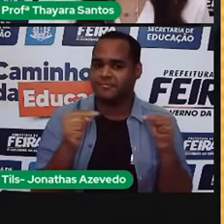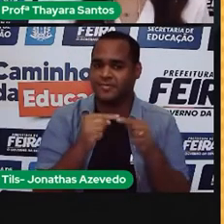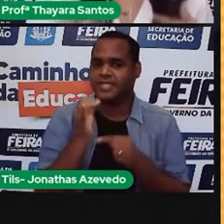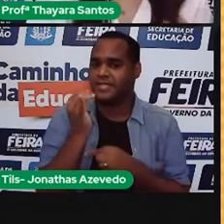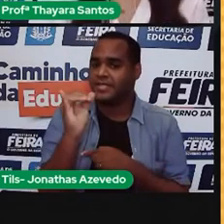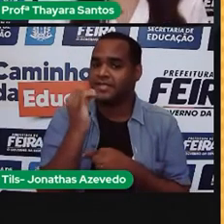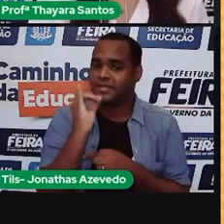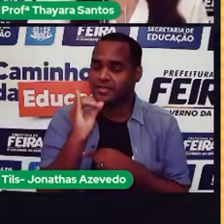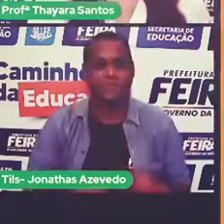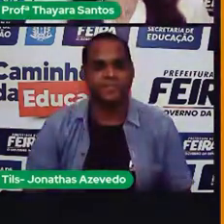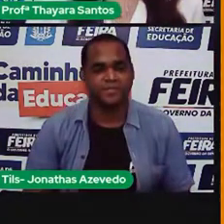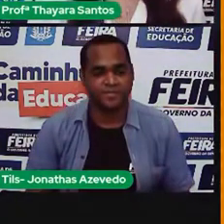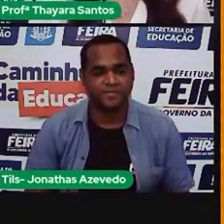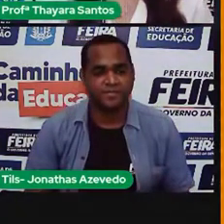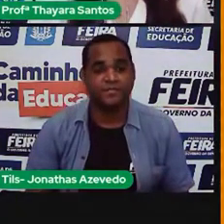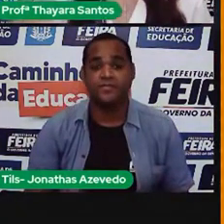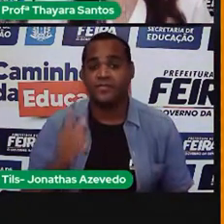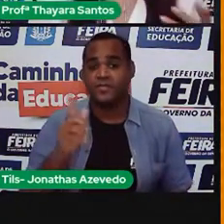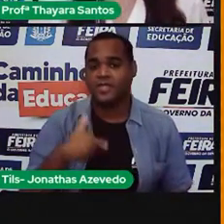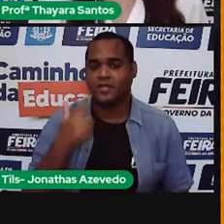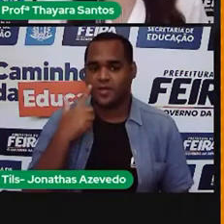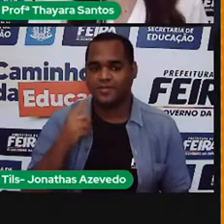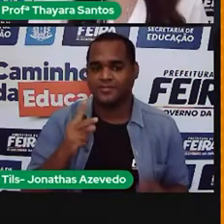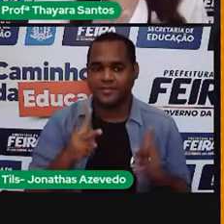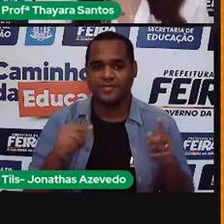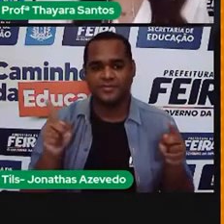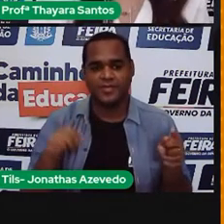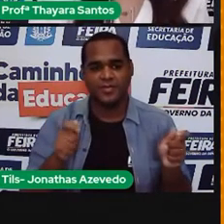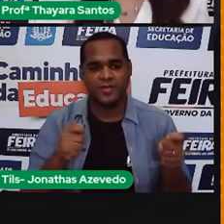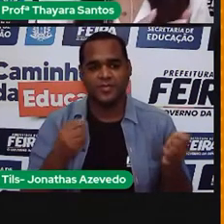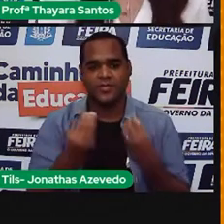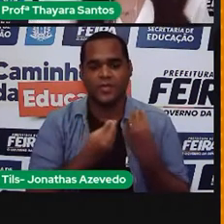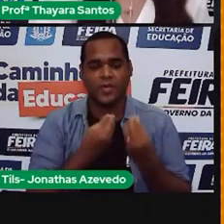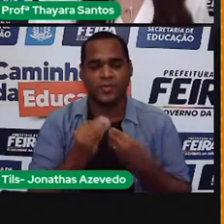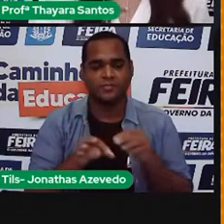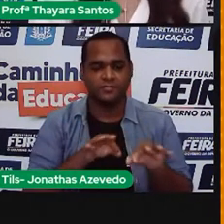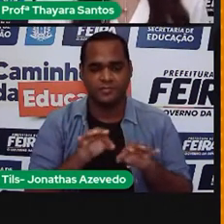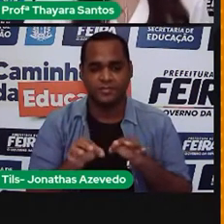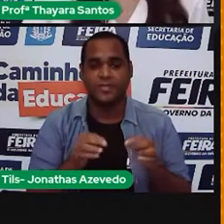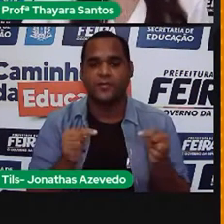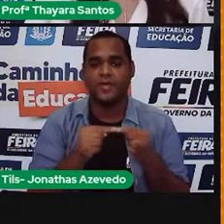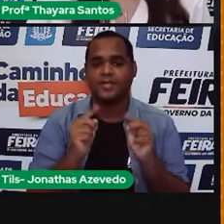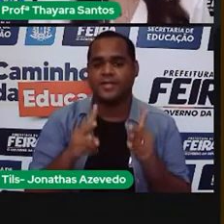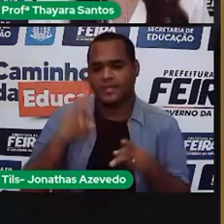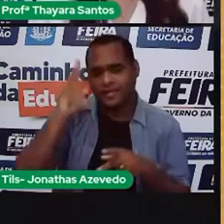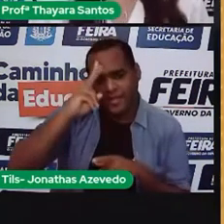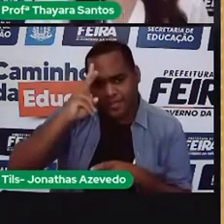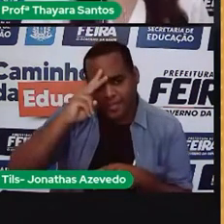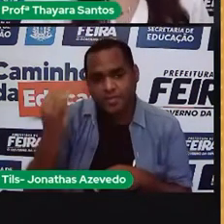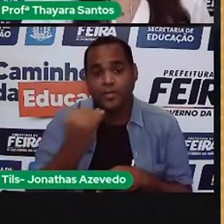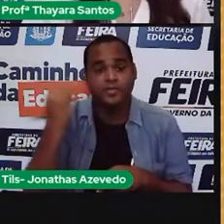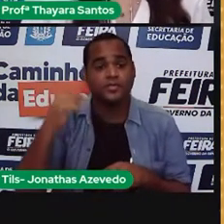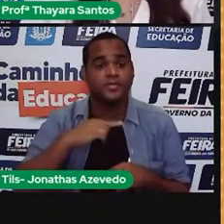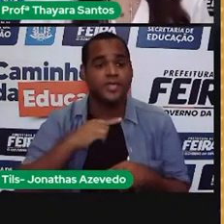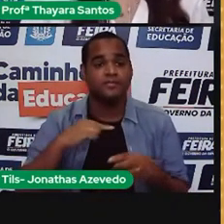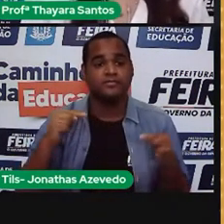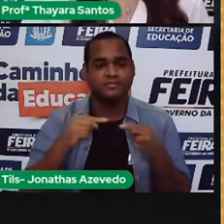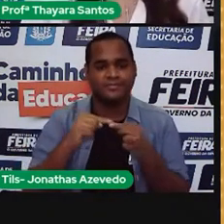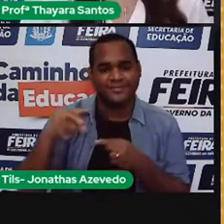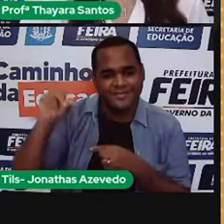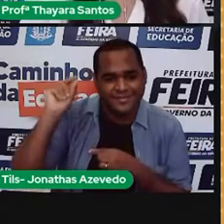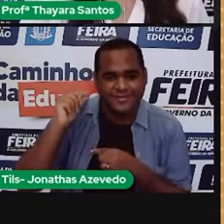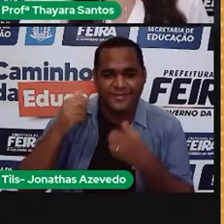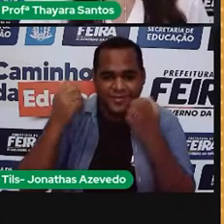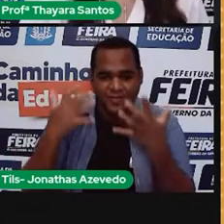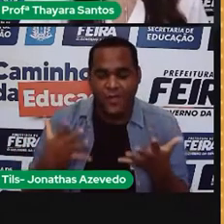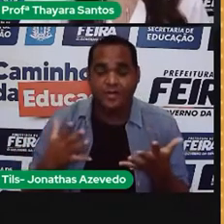elétrica e crise hídrica. Então, vamos iniciar hoje relembrando o que a gente viu na aula anterior. Então, na aula anterior, a gente